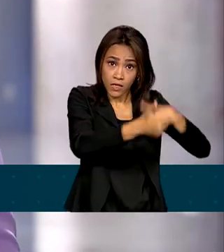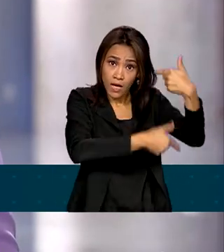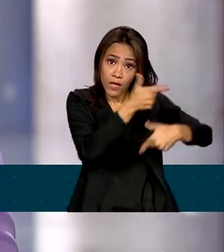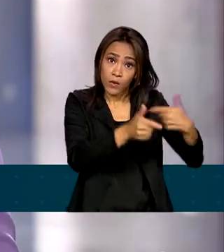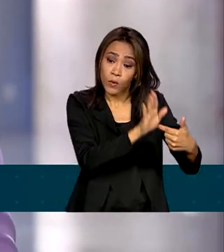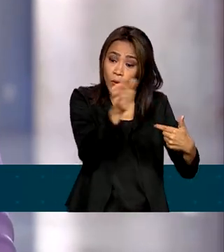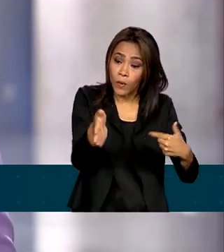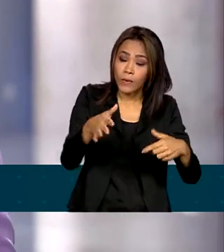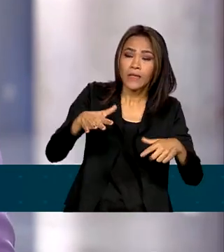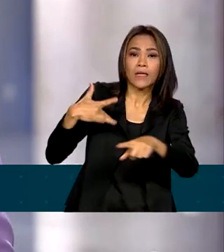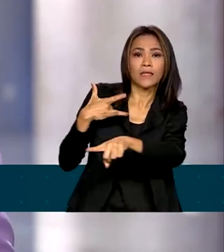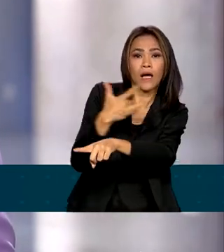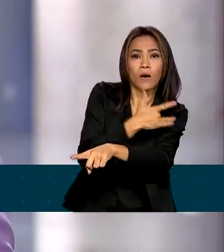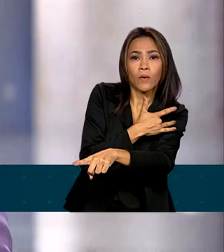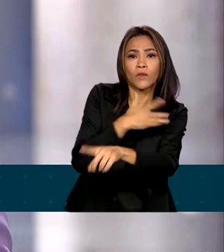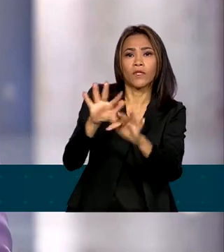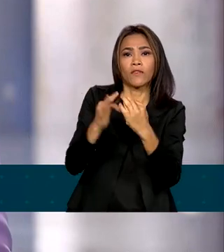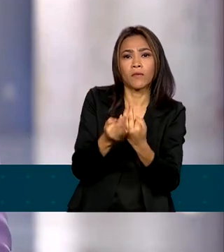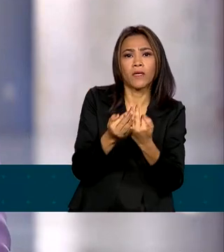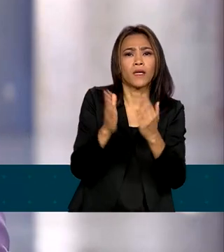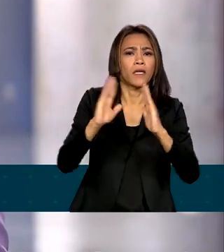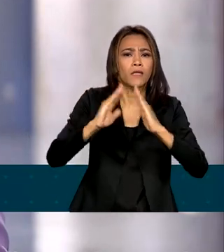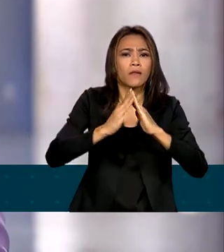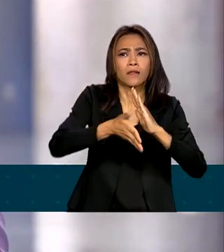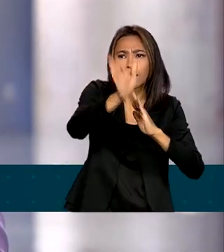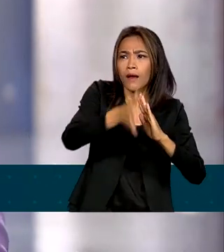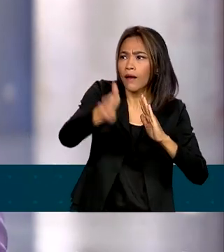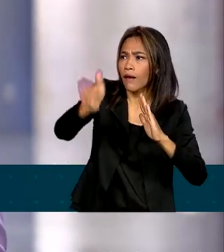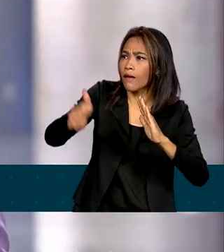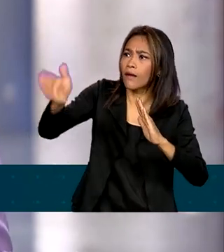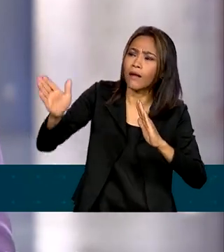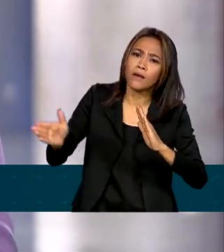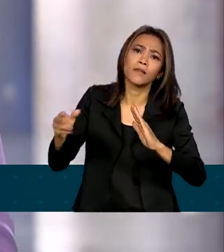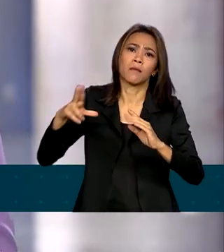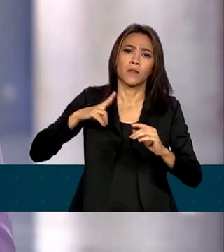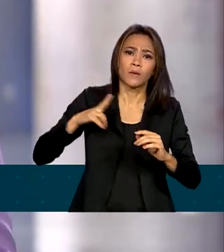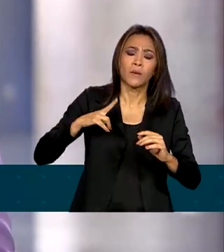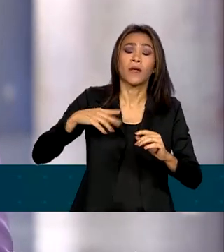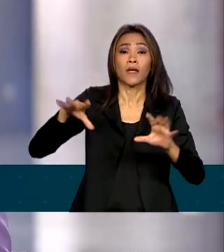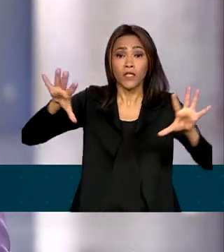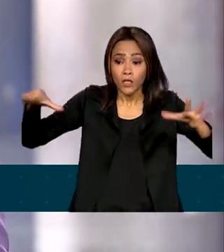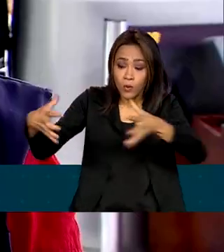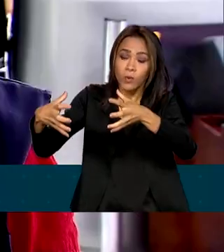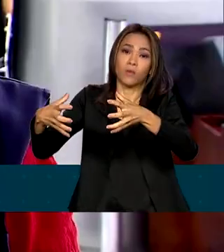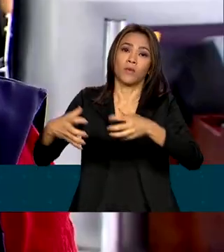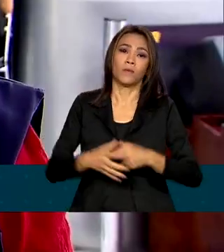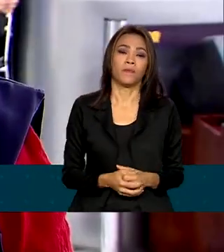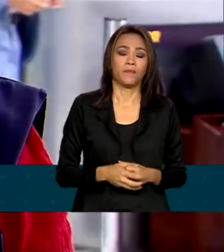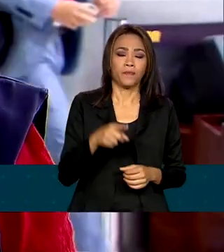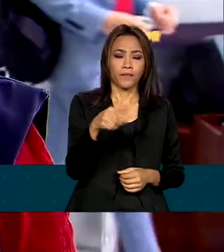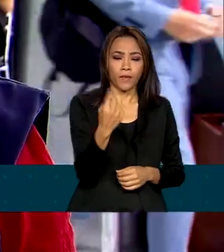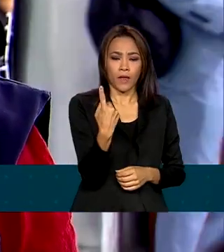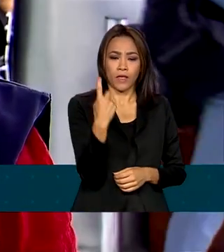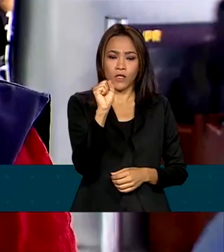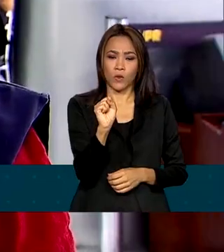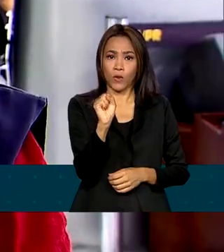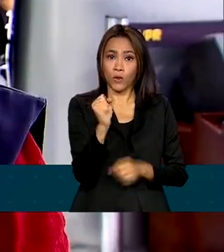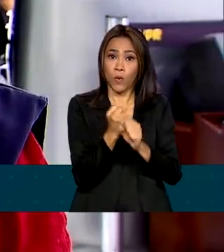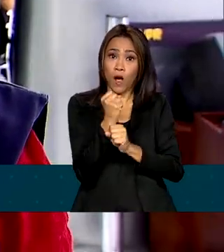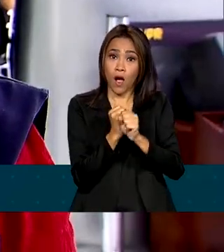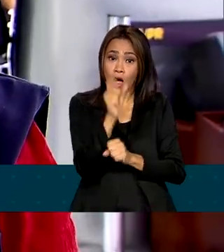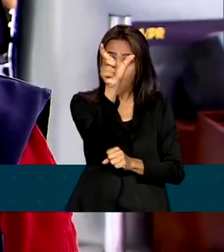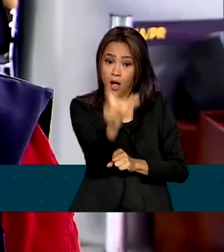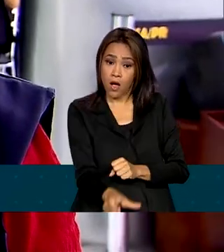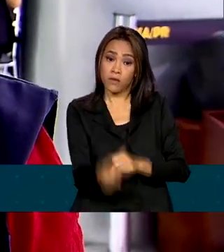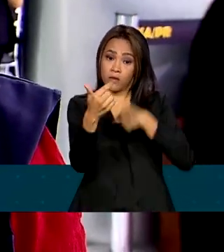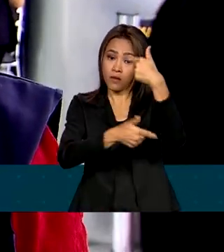da família em ações domiciliares, comunitárias, individuais e coletivas. Há 18 anos trabalhando como